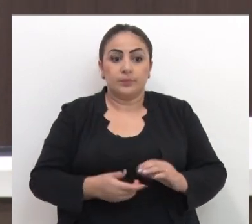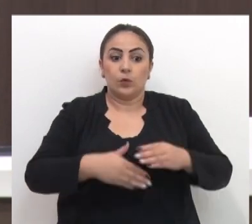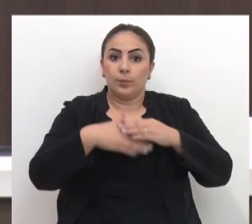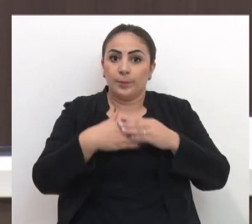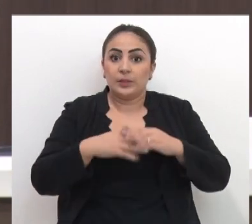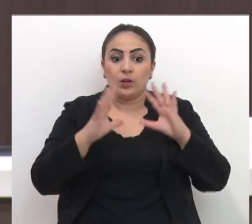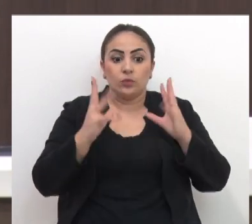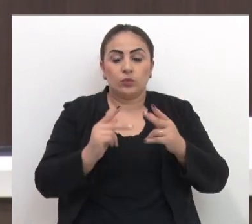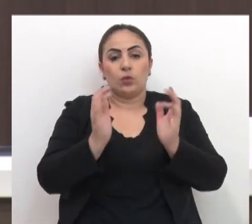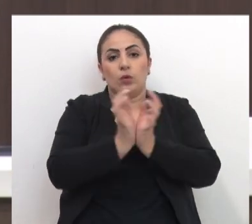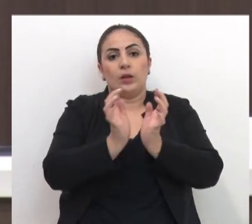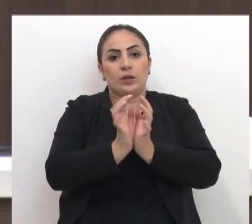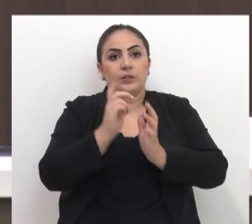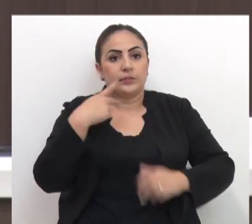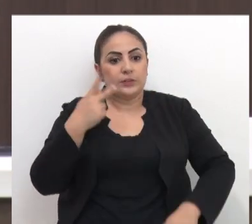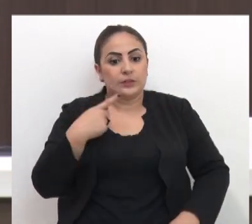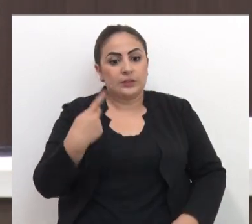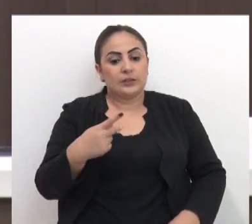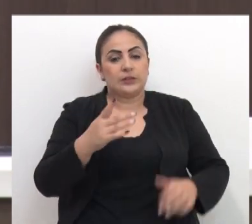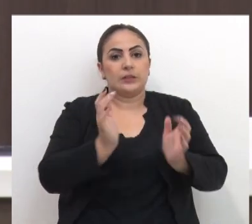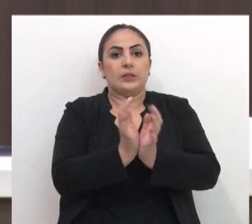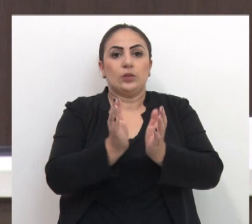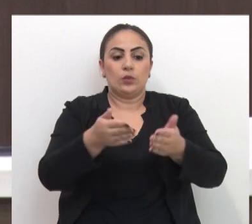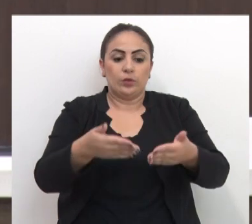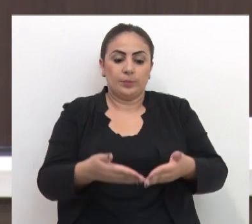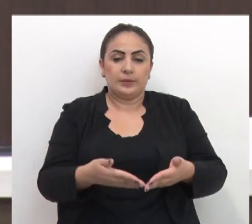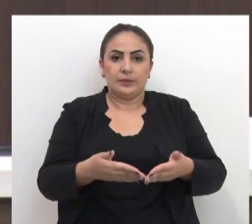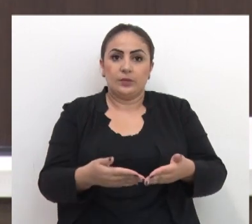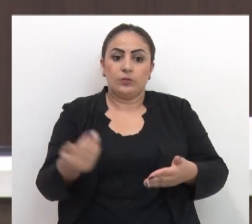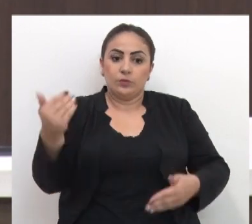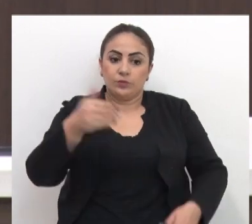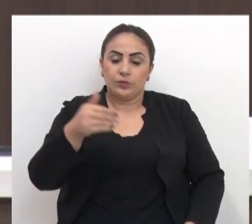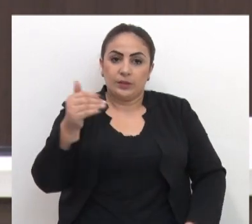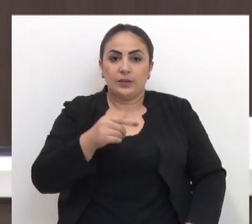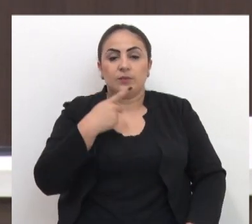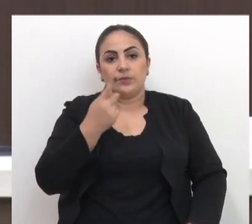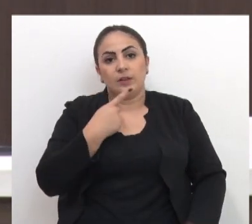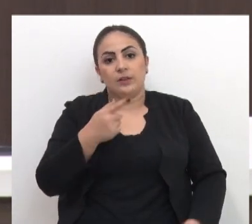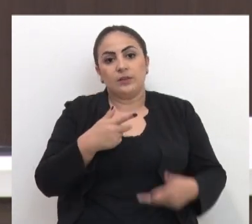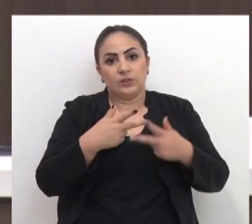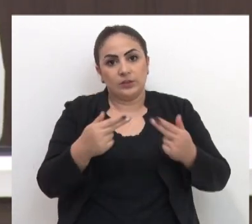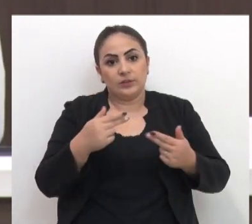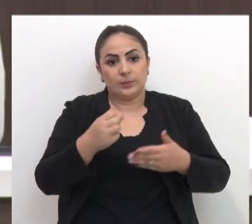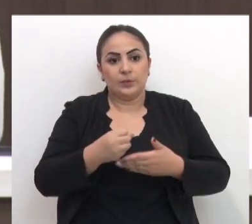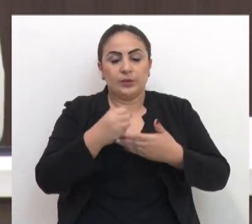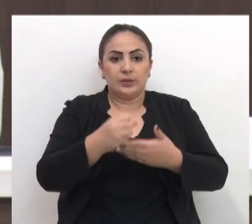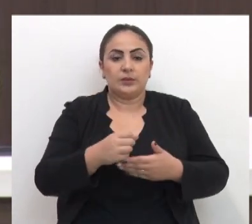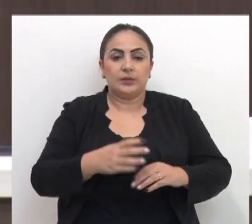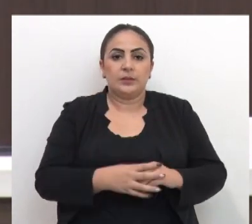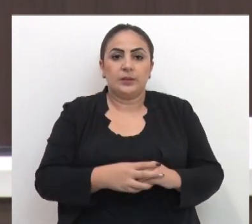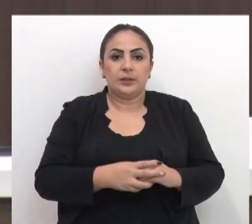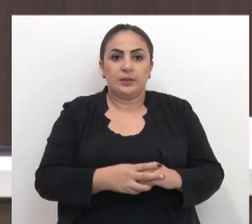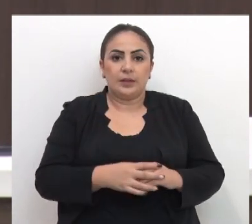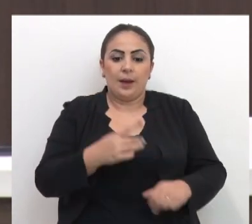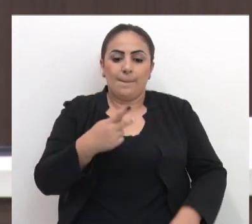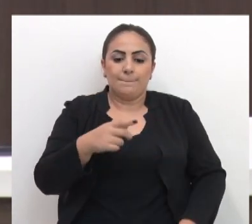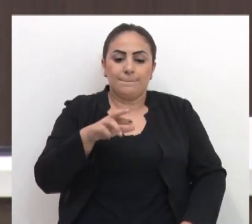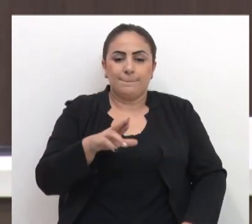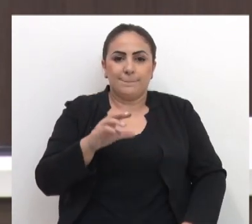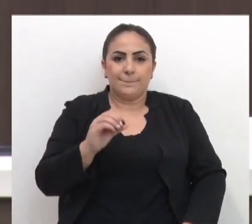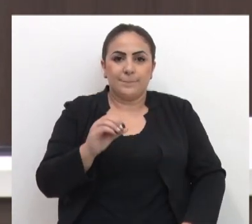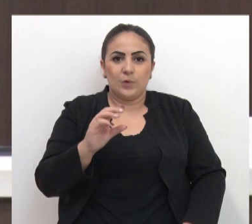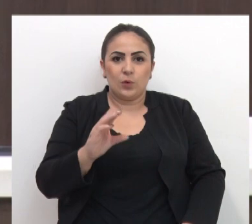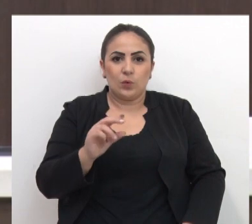Cumprimento a todos os colegas vereadores que nas comissões deram os pareceres favoráveis à Procuradoria.